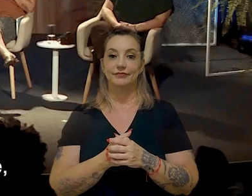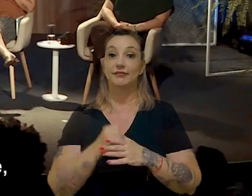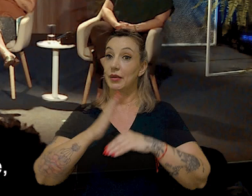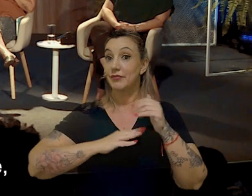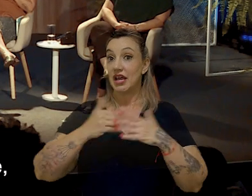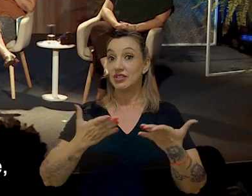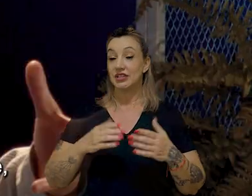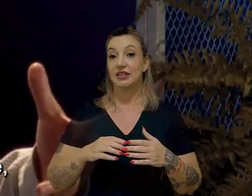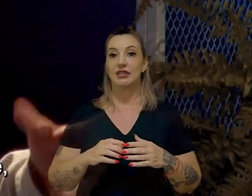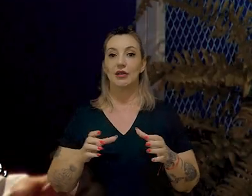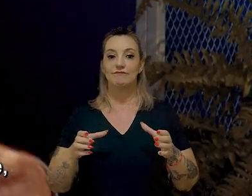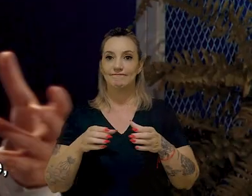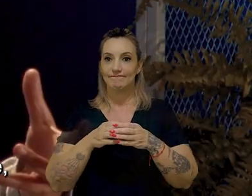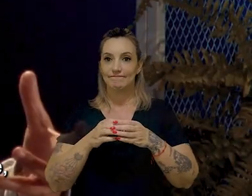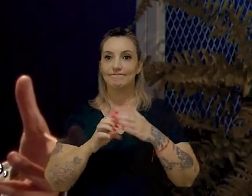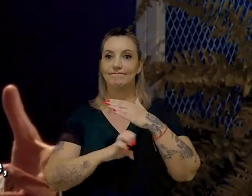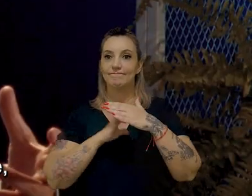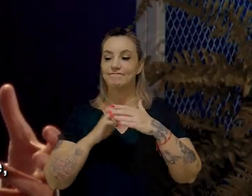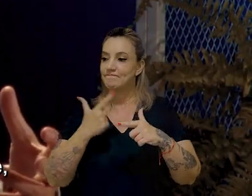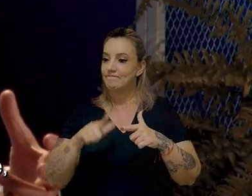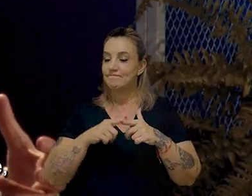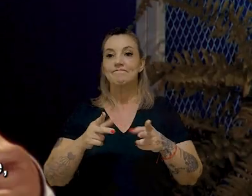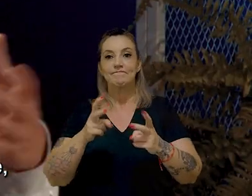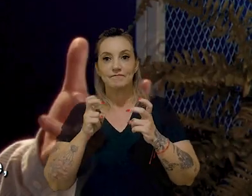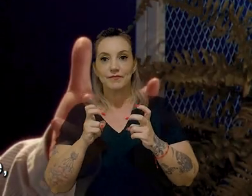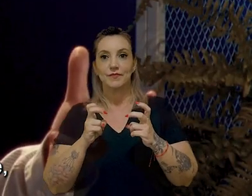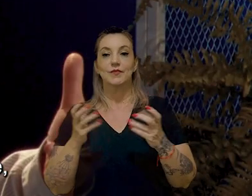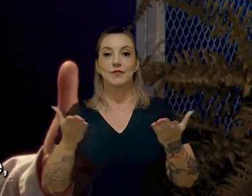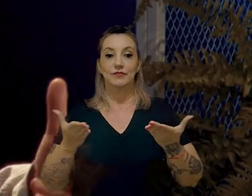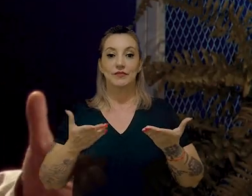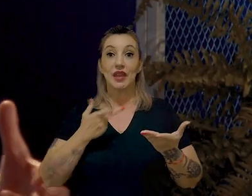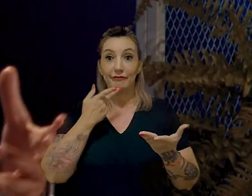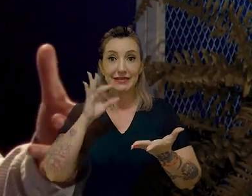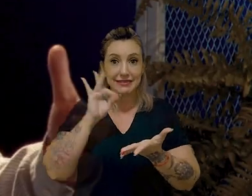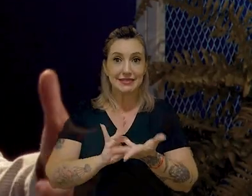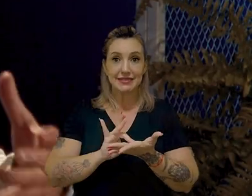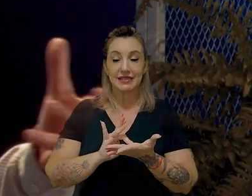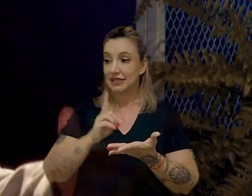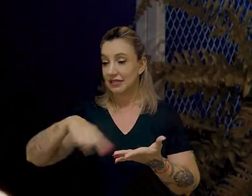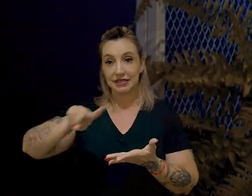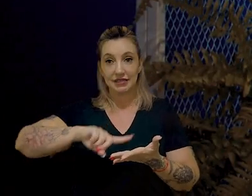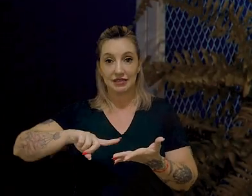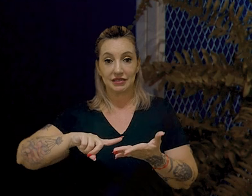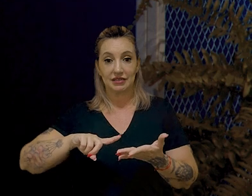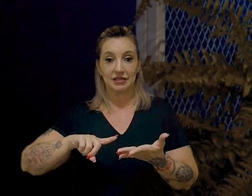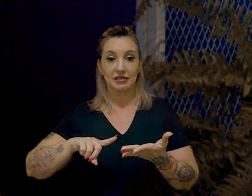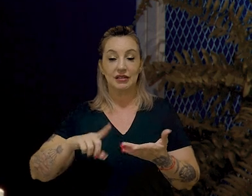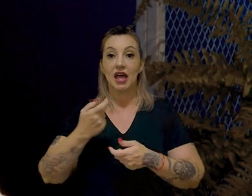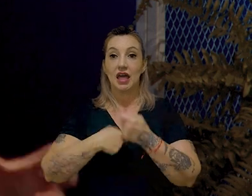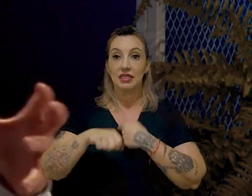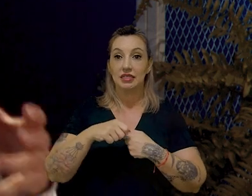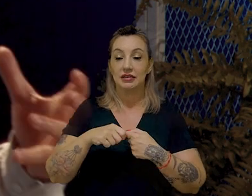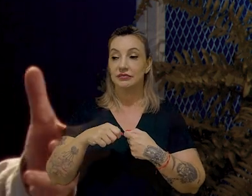Então a companhia se vê hoje com um problema que ela, francamente, imagino que vocês e muitos ativos que vocês administram,